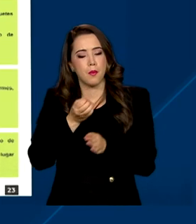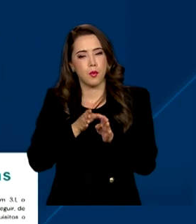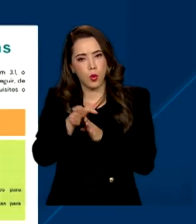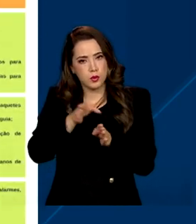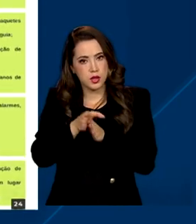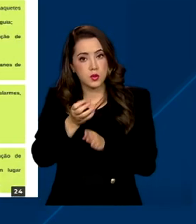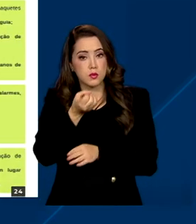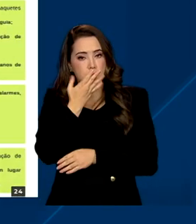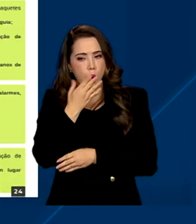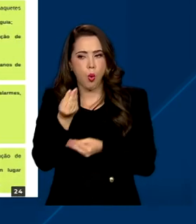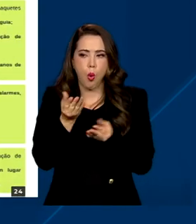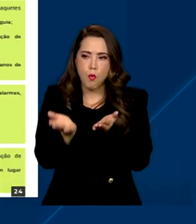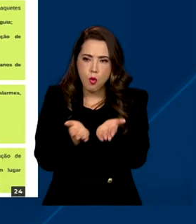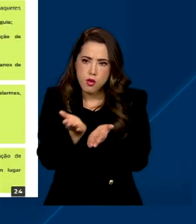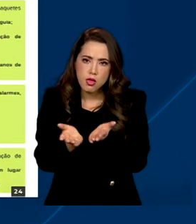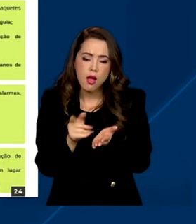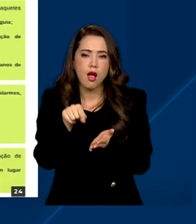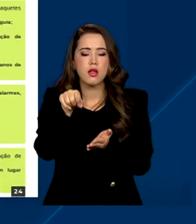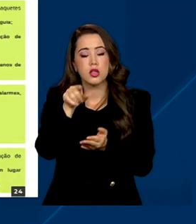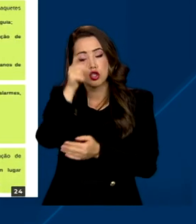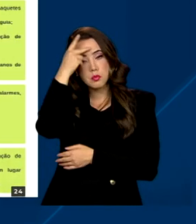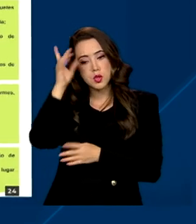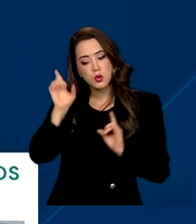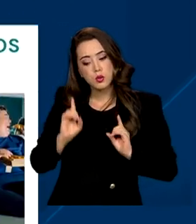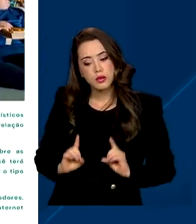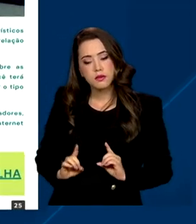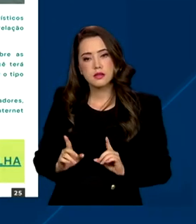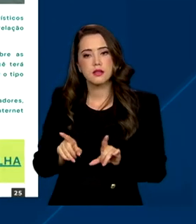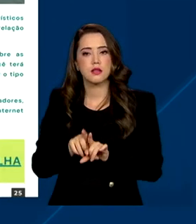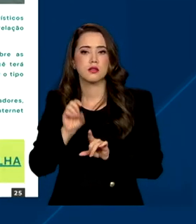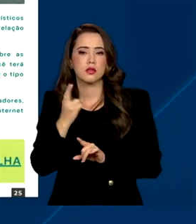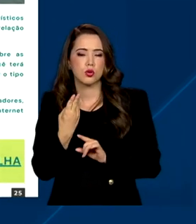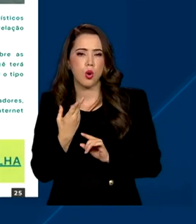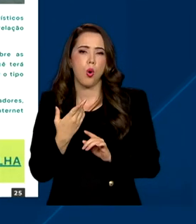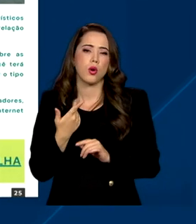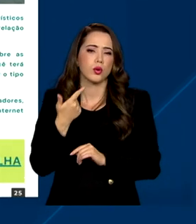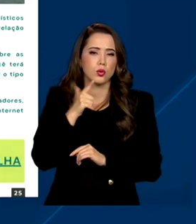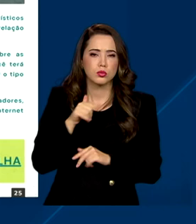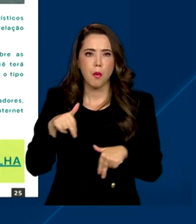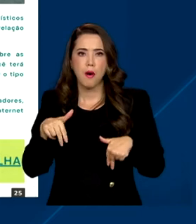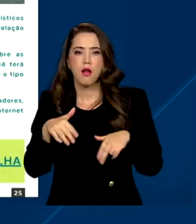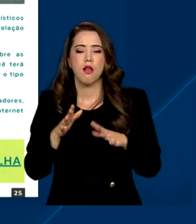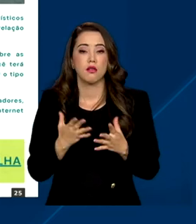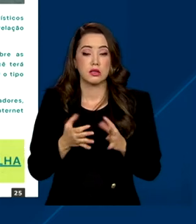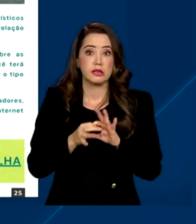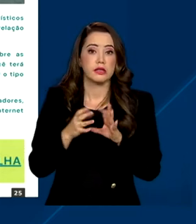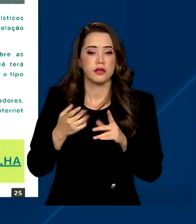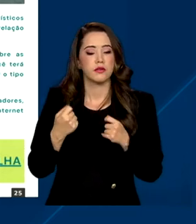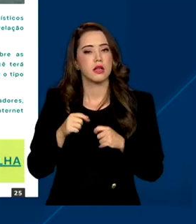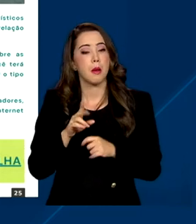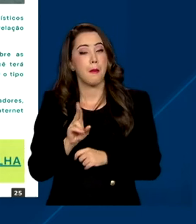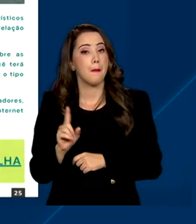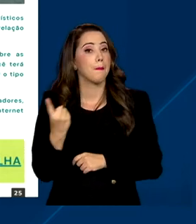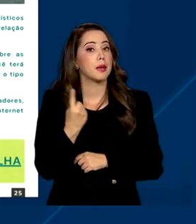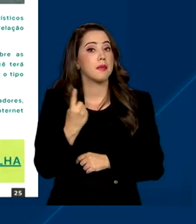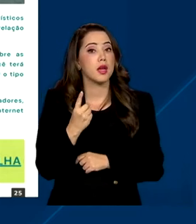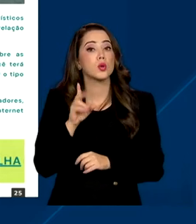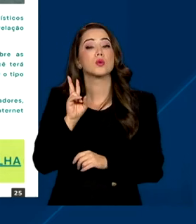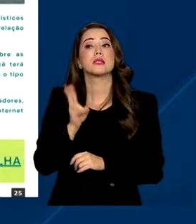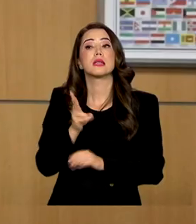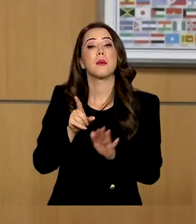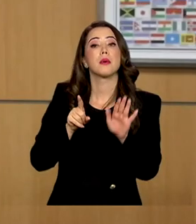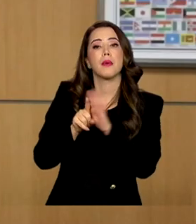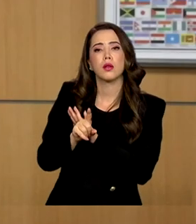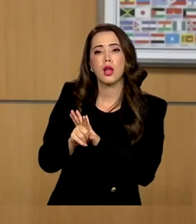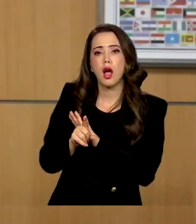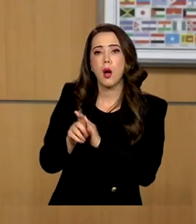atender bem pessoas com deficiência ou mobilidade reduzida. E a primeira dica é sempre perguntar, como posso te ajudar?